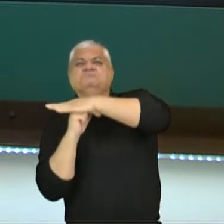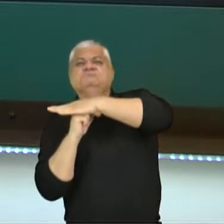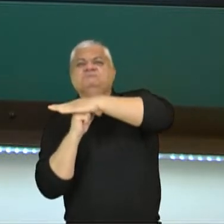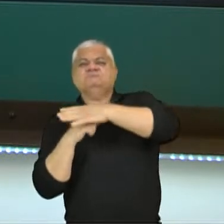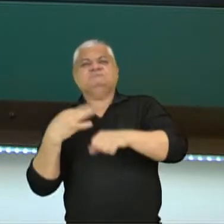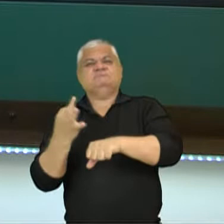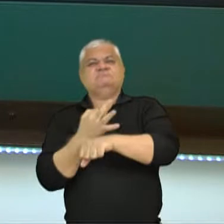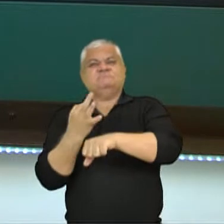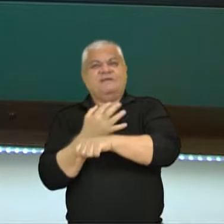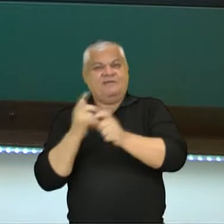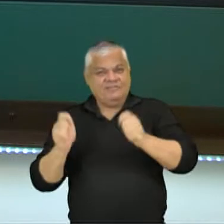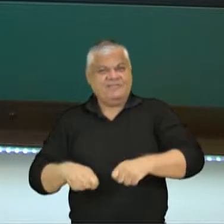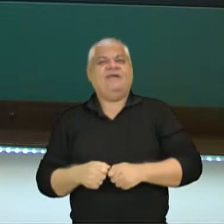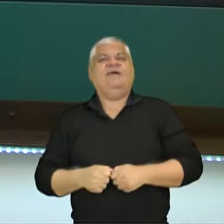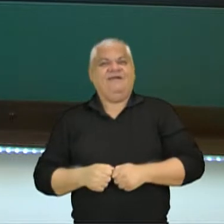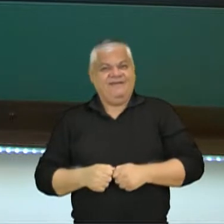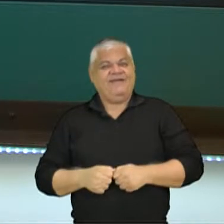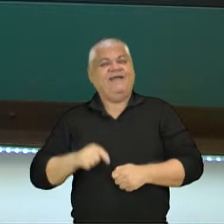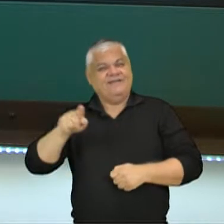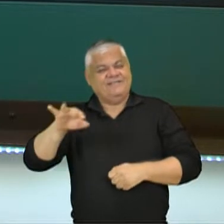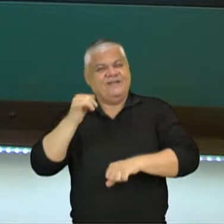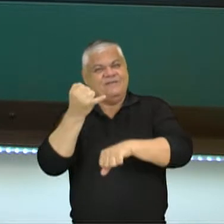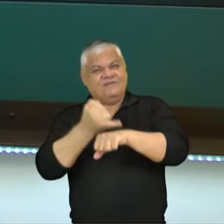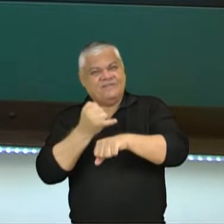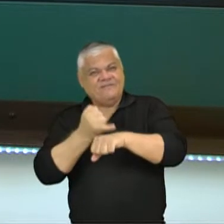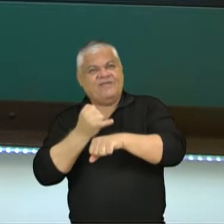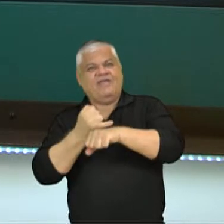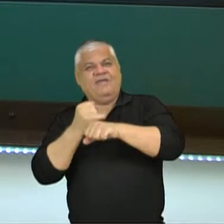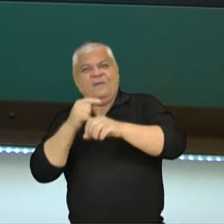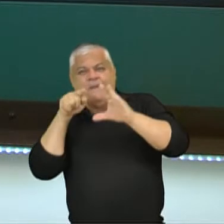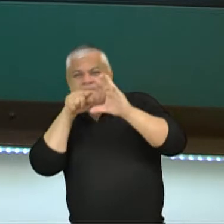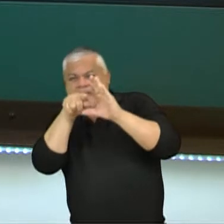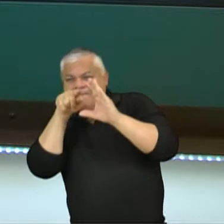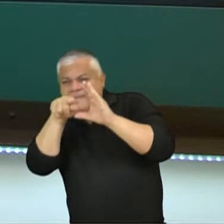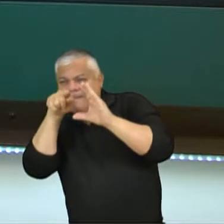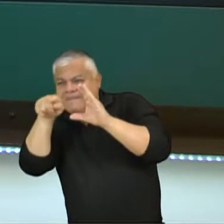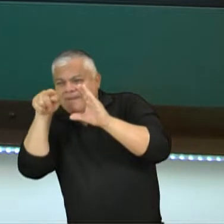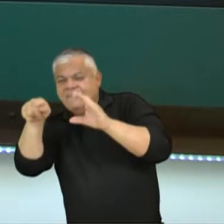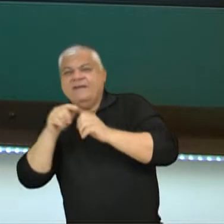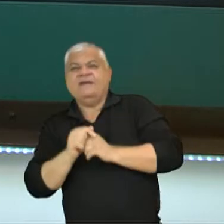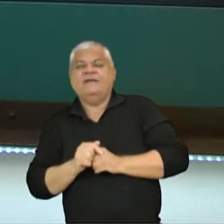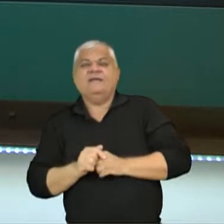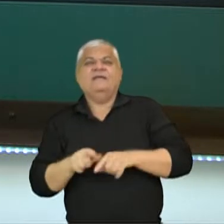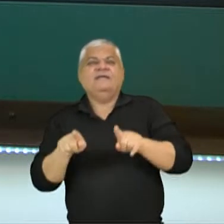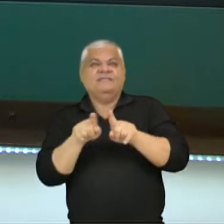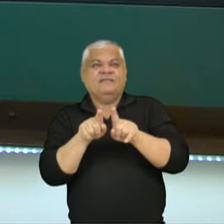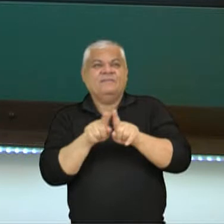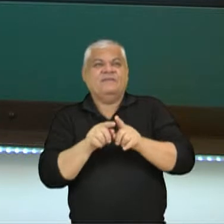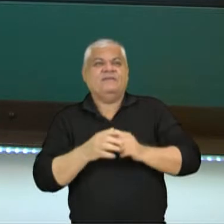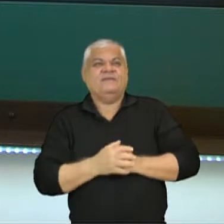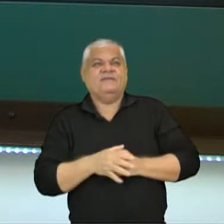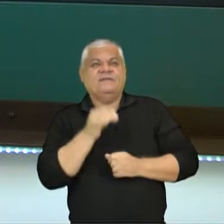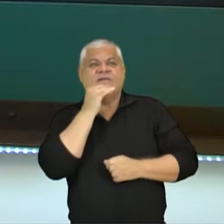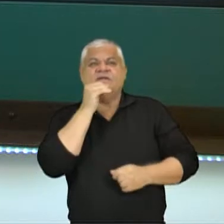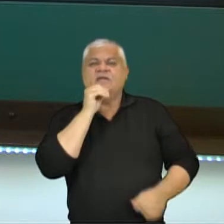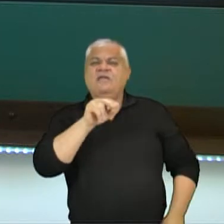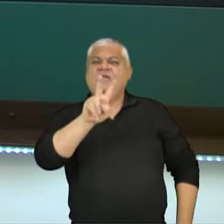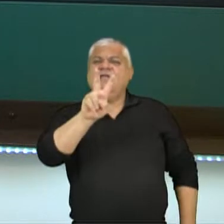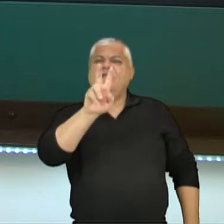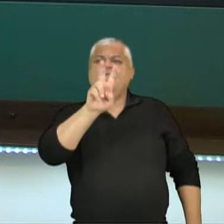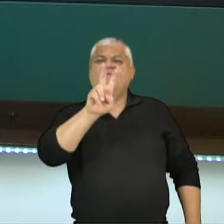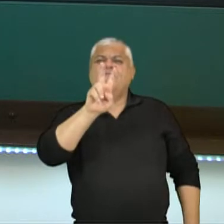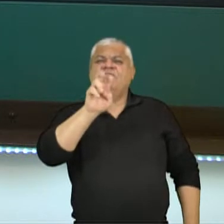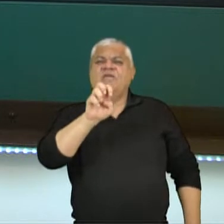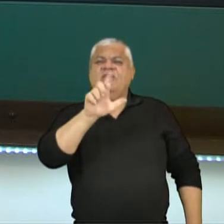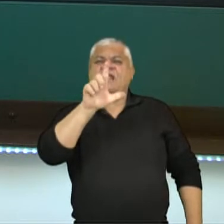perfeito. E por isso que eles colocavam esses pregos. E uma coisa bem interessante, o velário... O que é o velário, gente? Pense o seguinte, nós